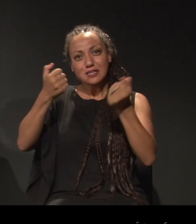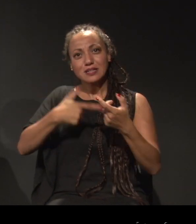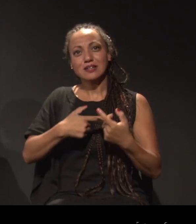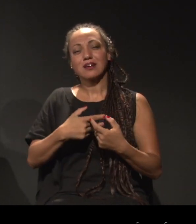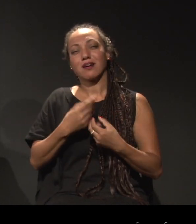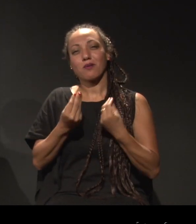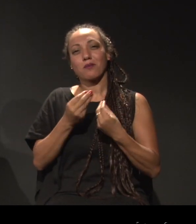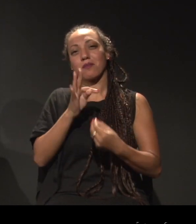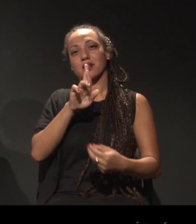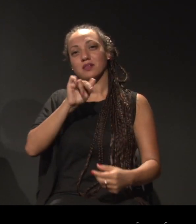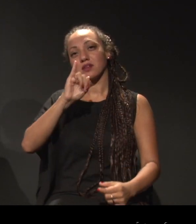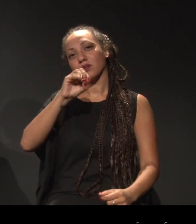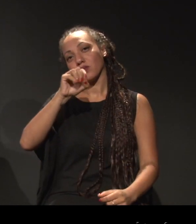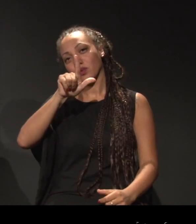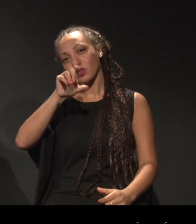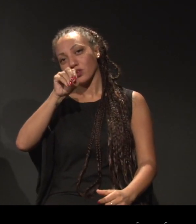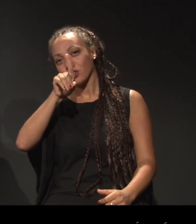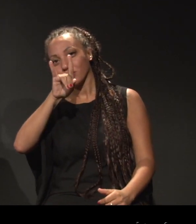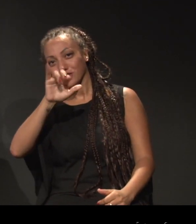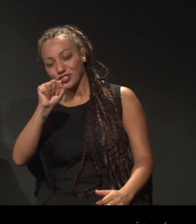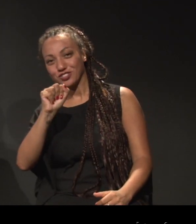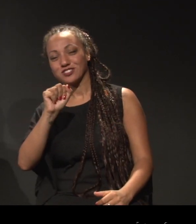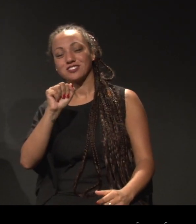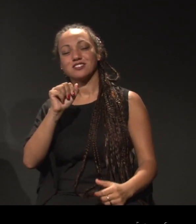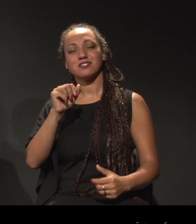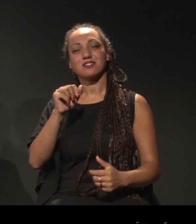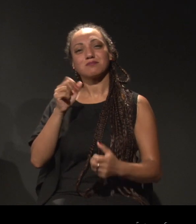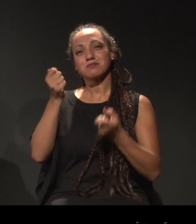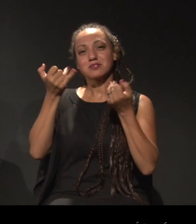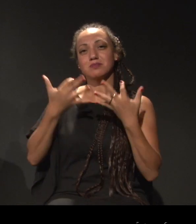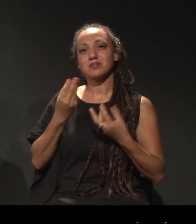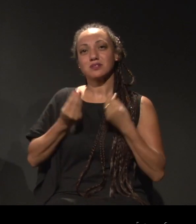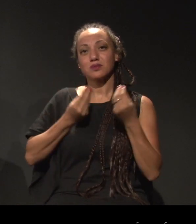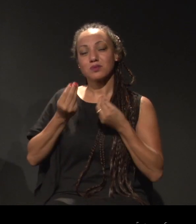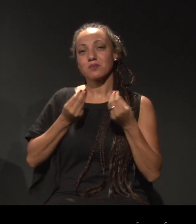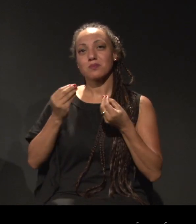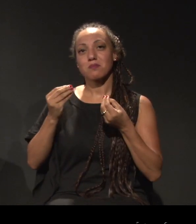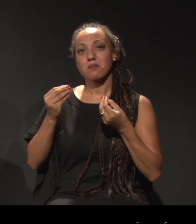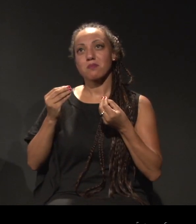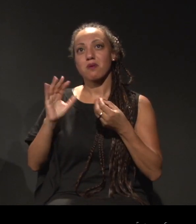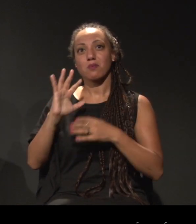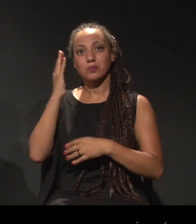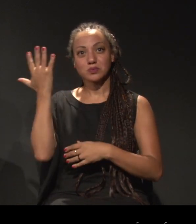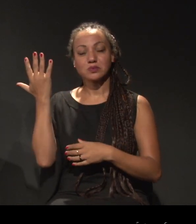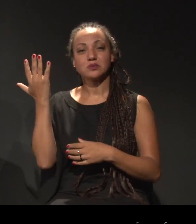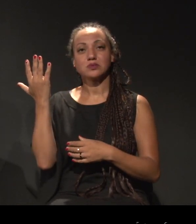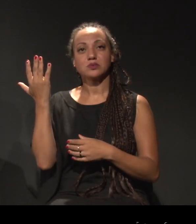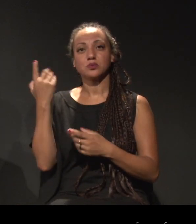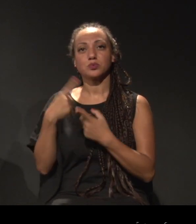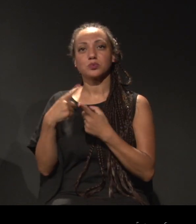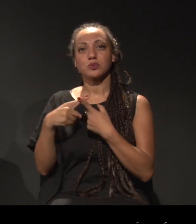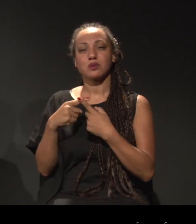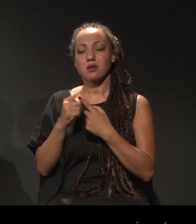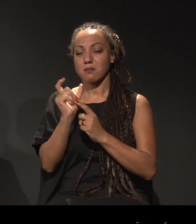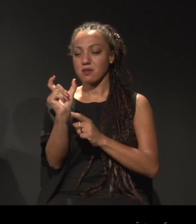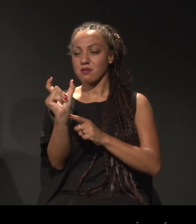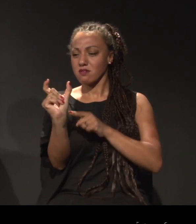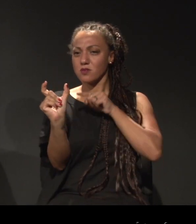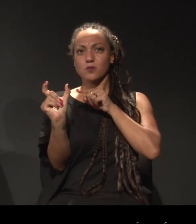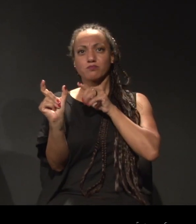do Senegal, como foi que vocês... Como que essas questões passaram a questionar o lugar da palavra?